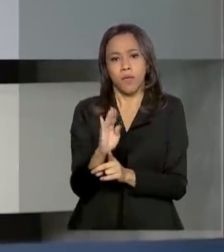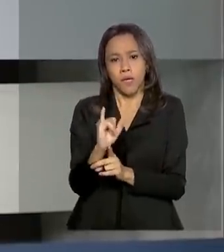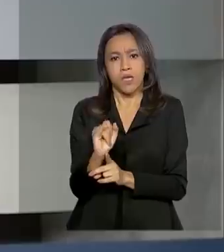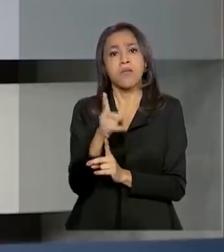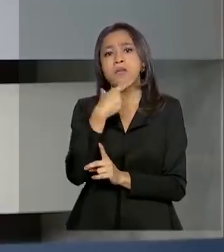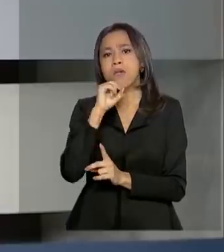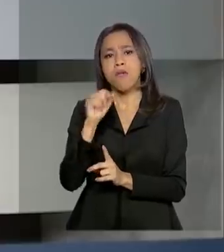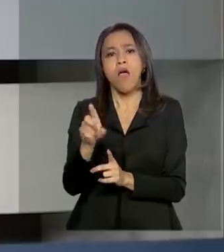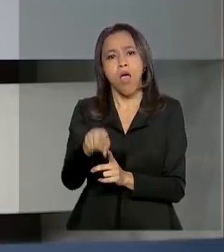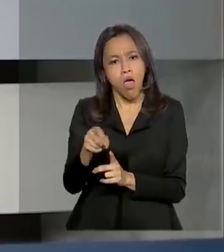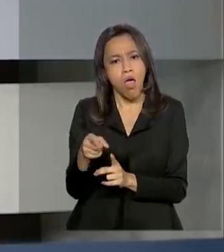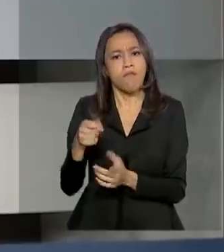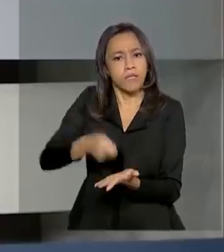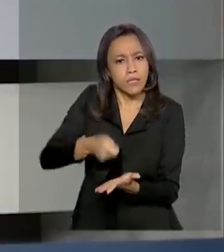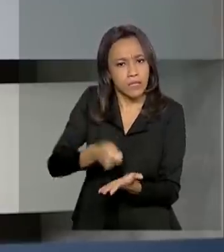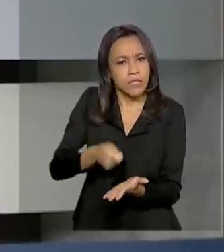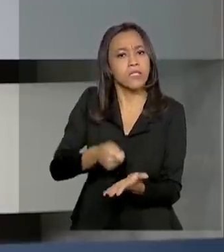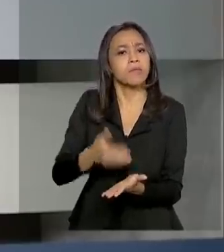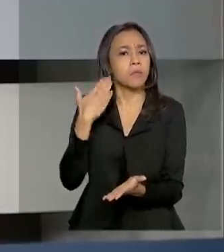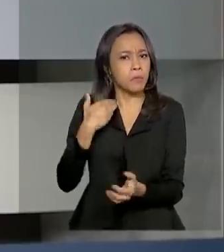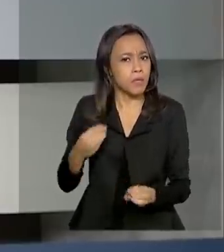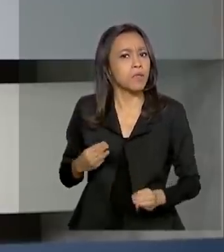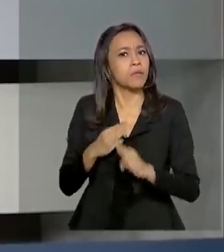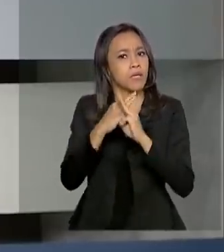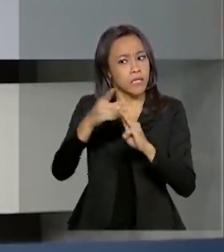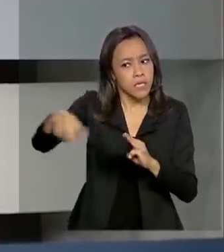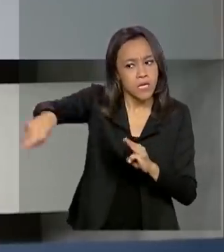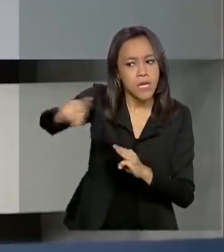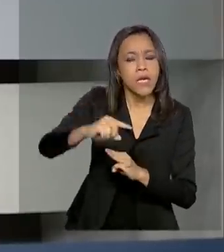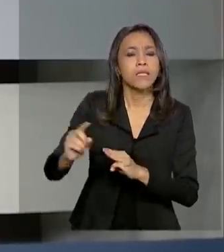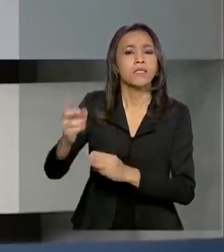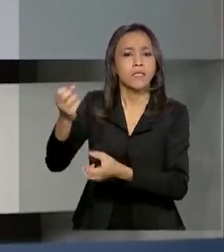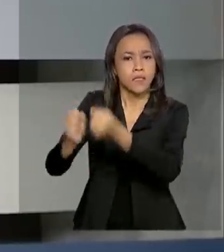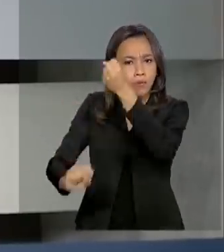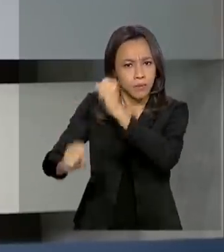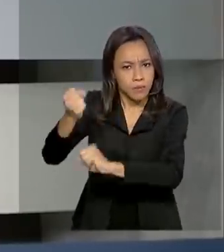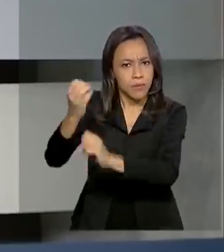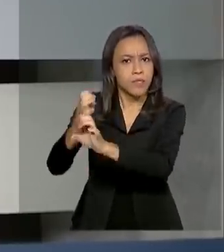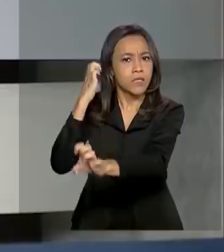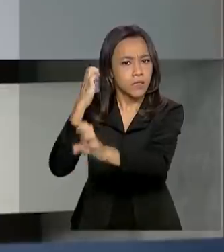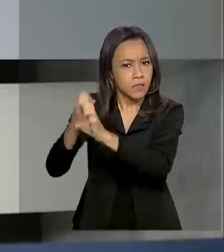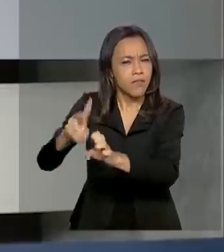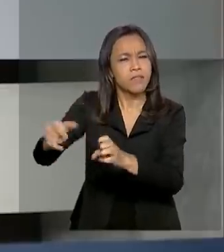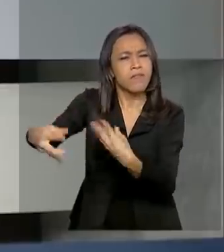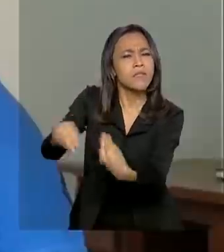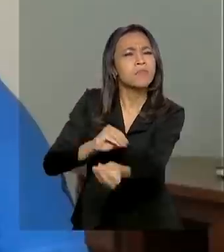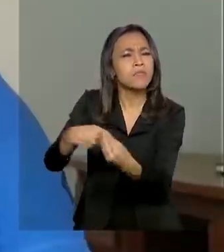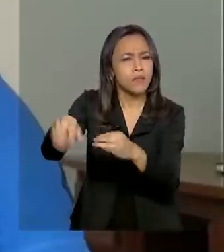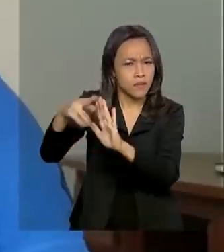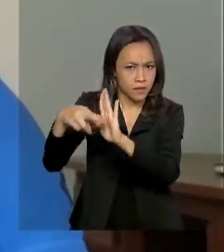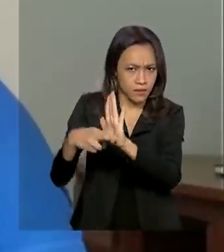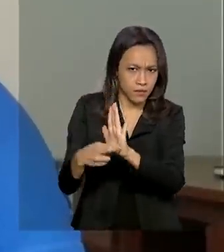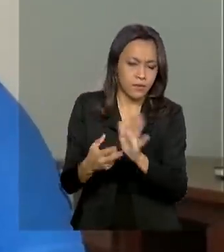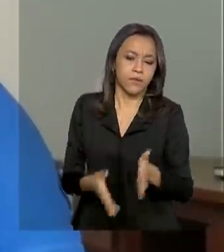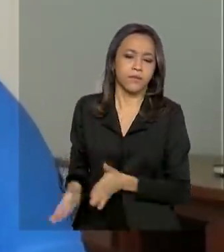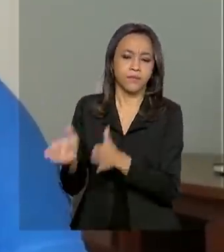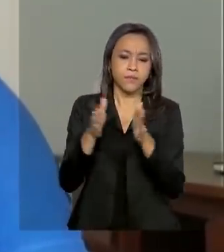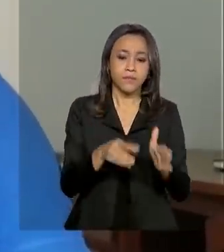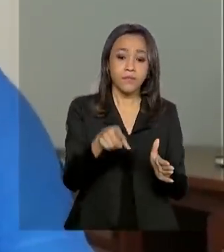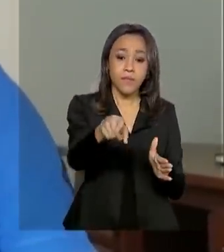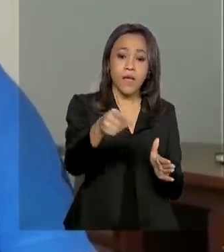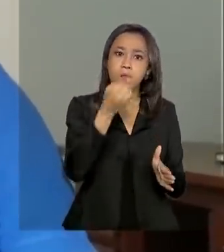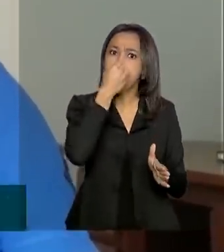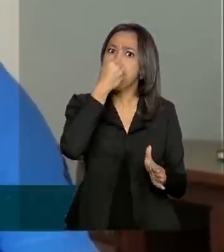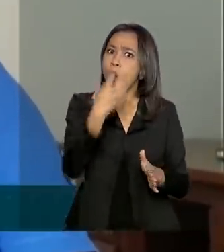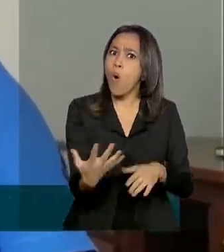Caixa Econômica. E as exigências feitas às construtoras também vão ser flexibilizadas. A notícia veio